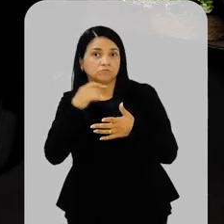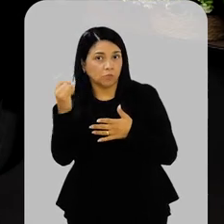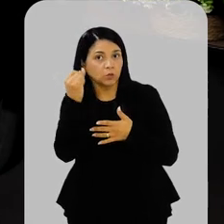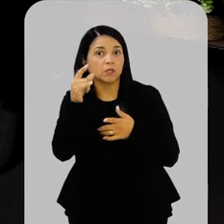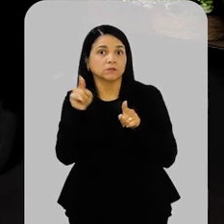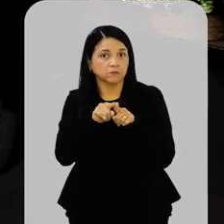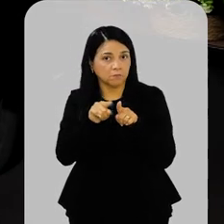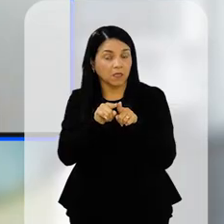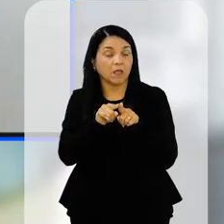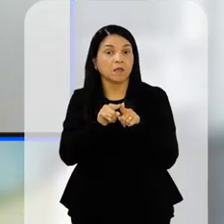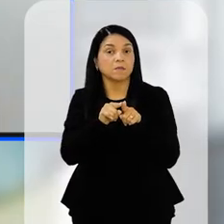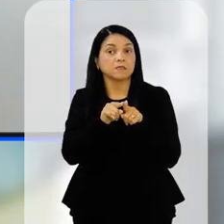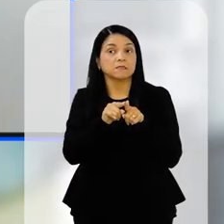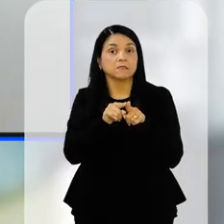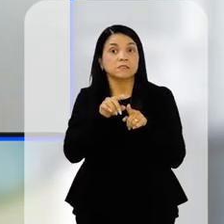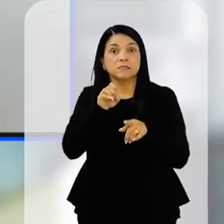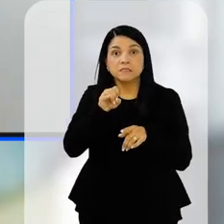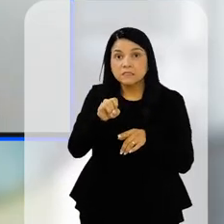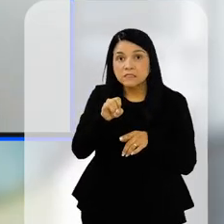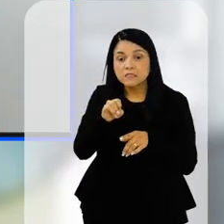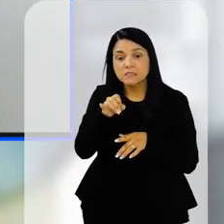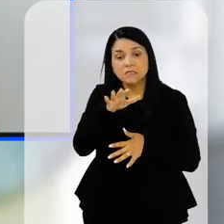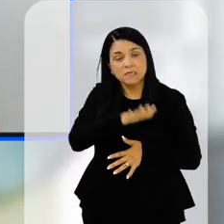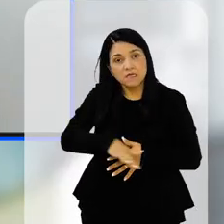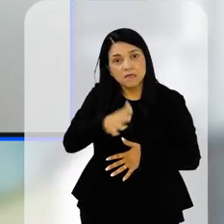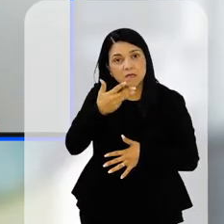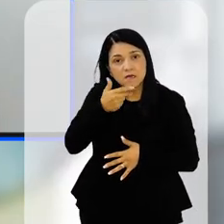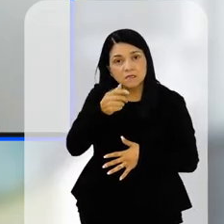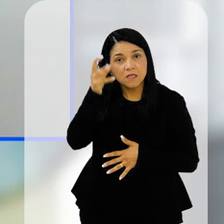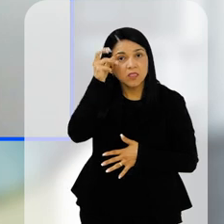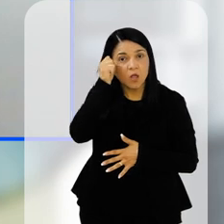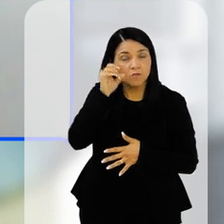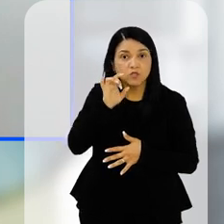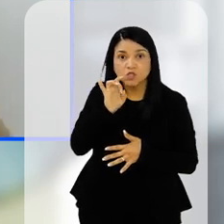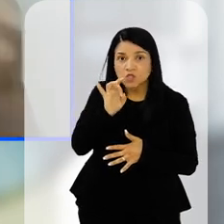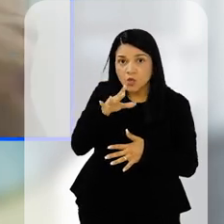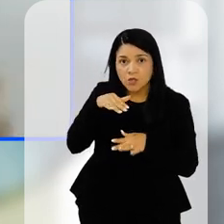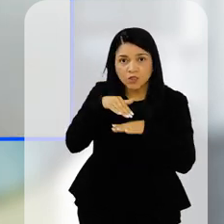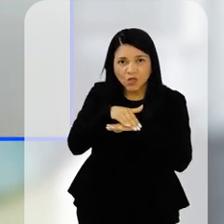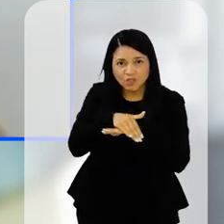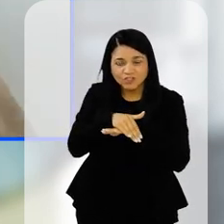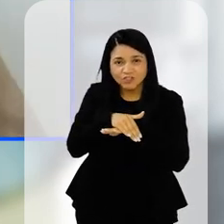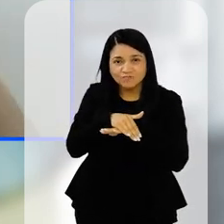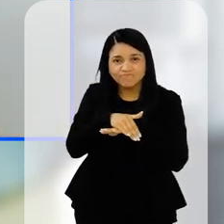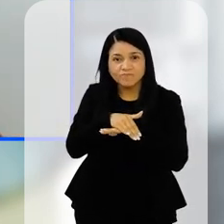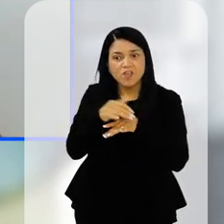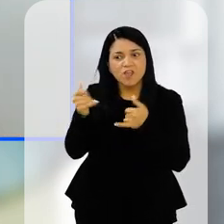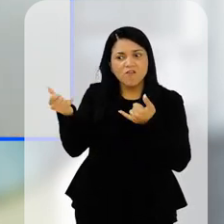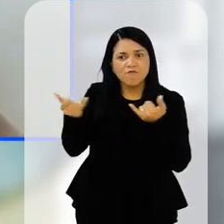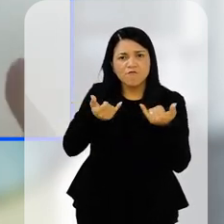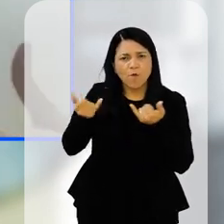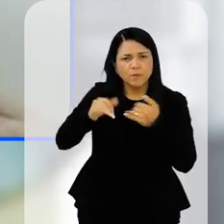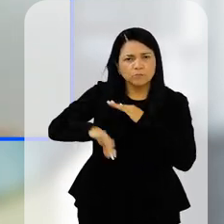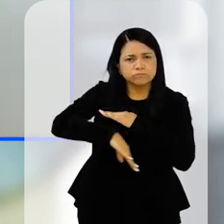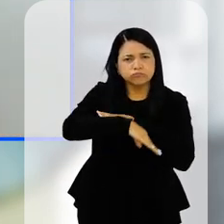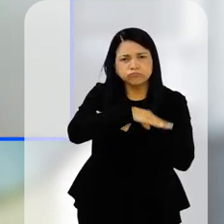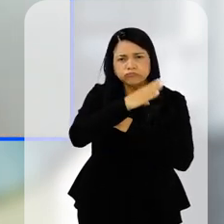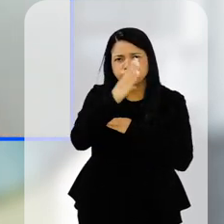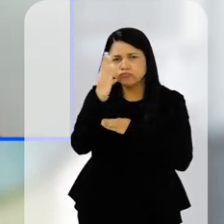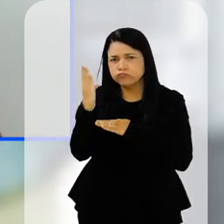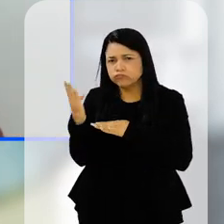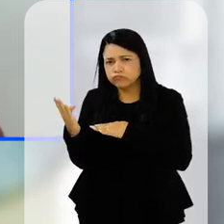Porque se a gente só dorme de noite, se a criança só dorme de noite, vai acontecer um monte de coisas ainda depois dessas